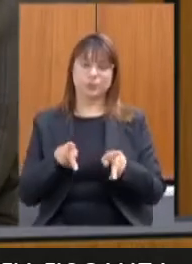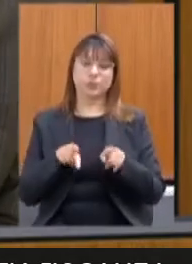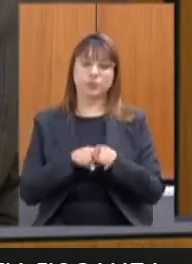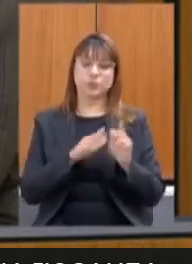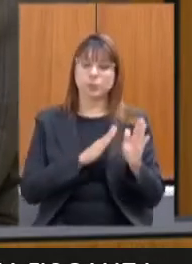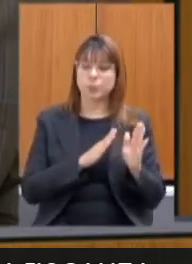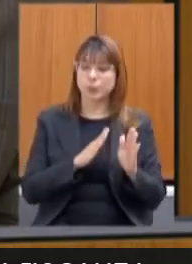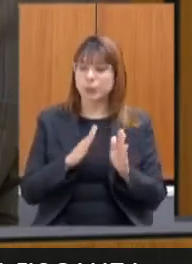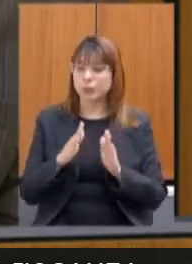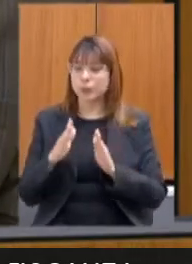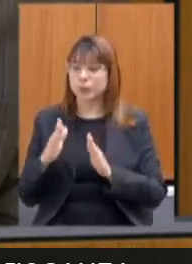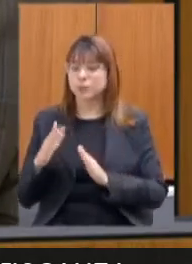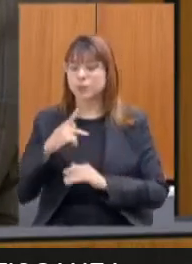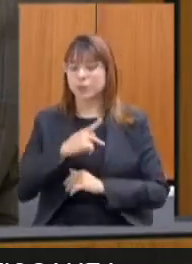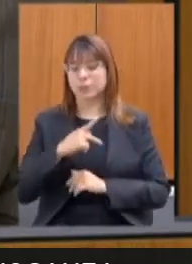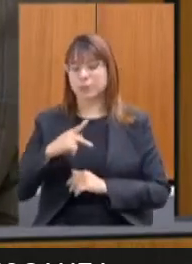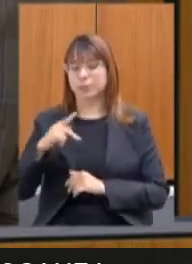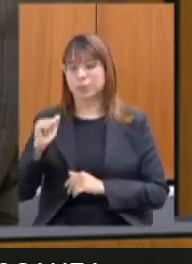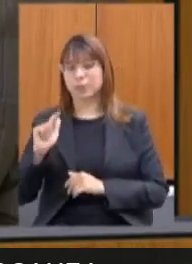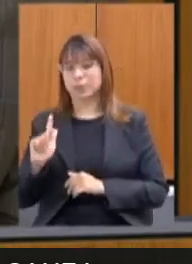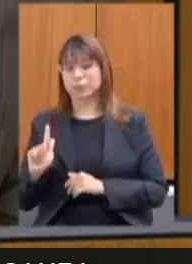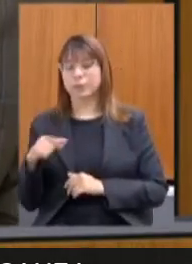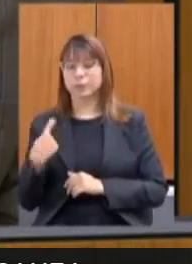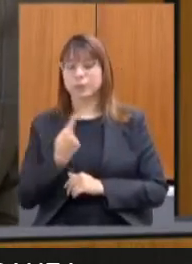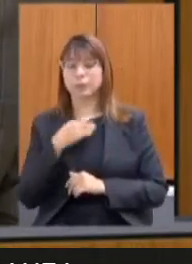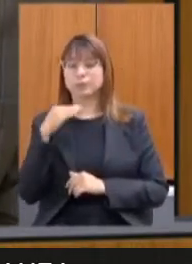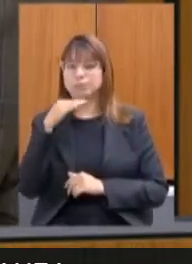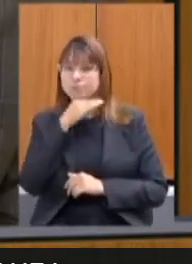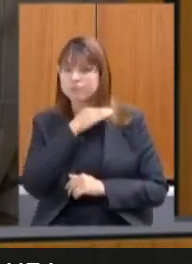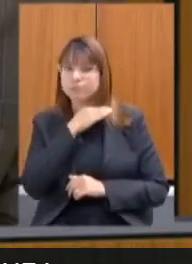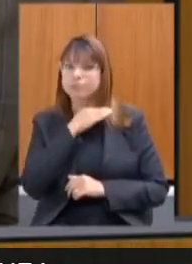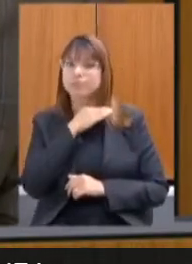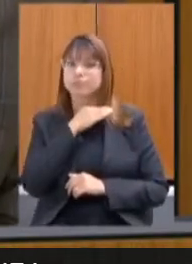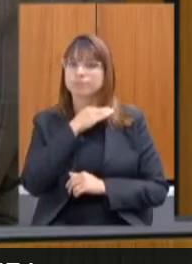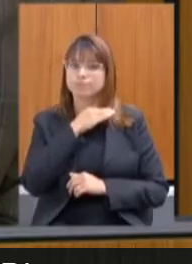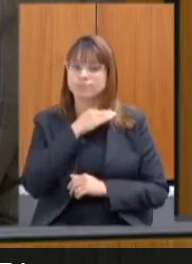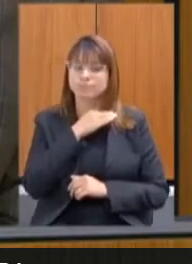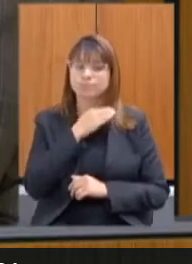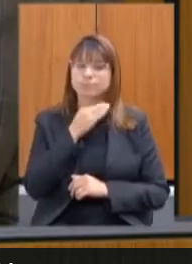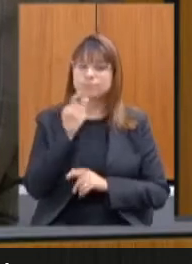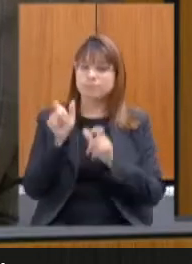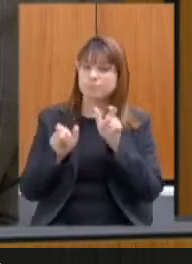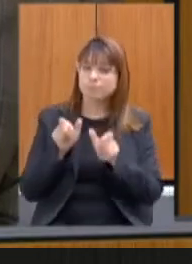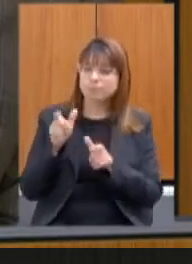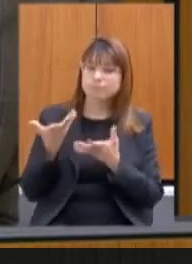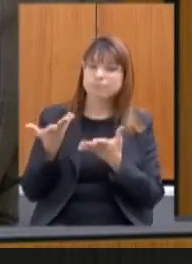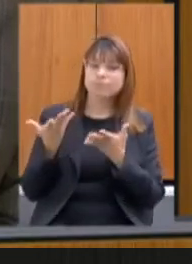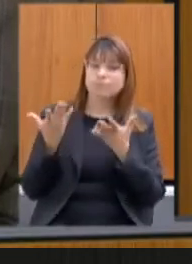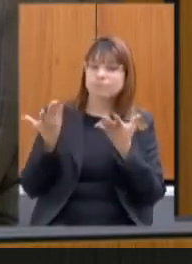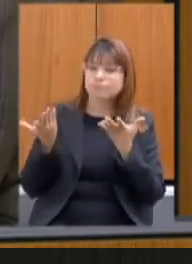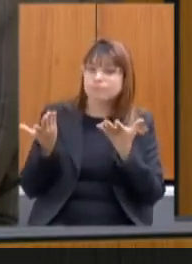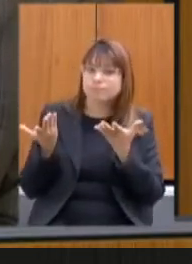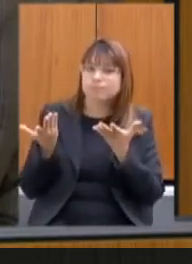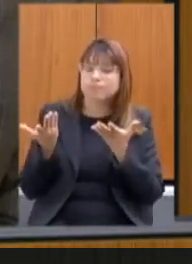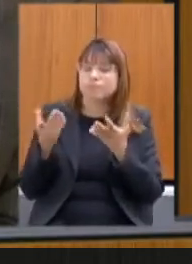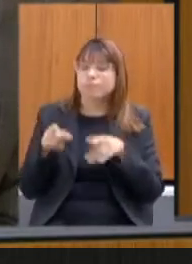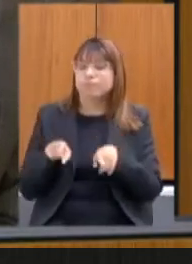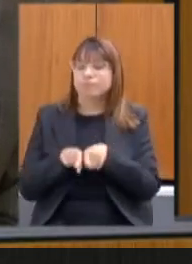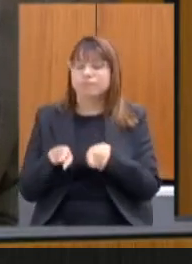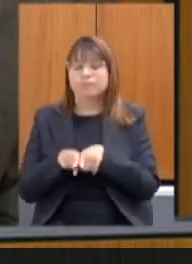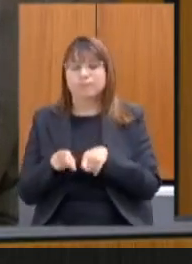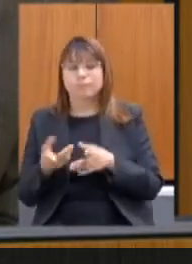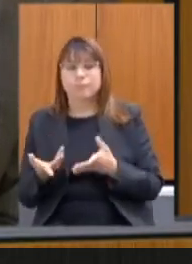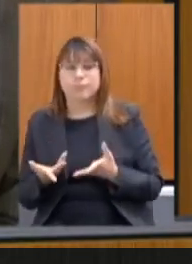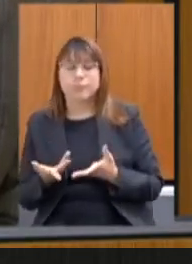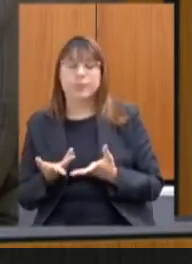PPAG a gente vê o brilho nos olhos das pessoas dos consultores dessa casa